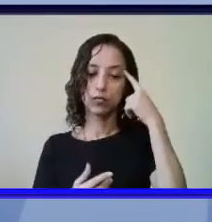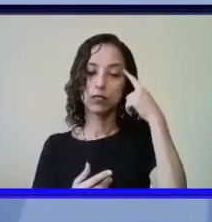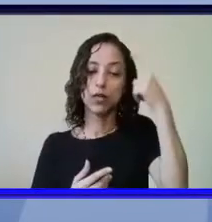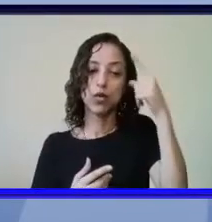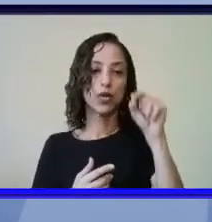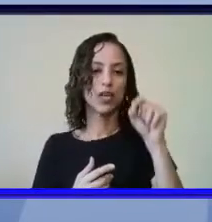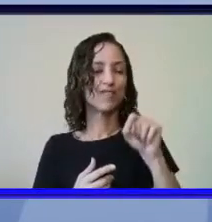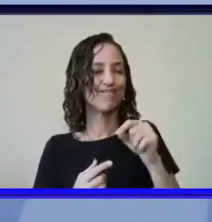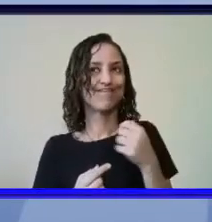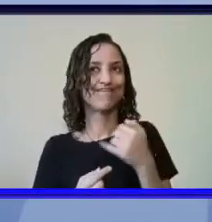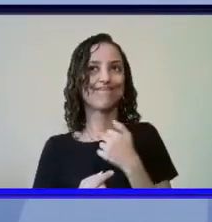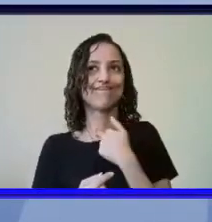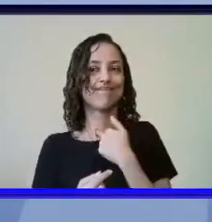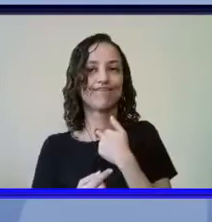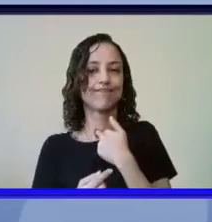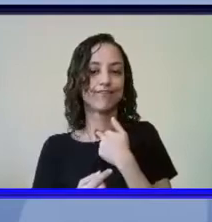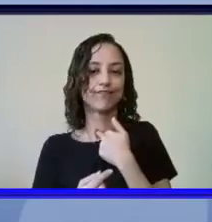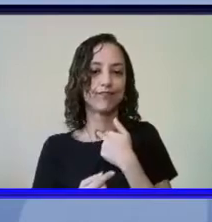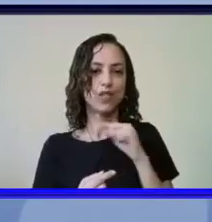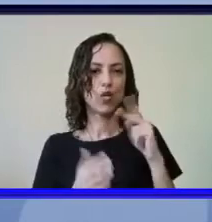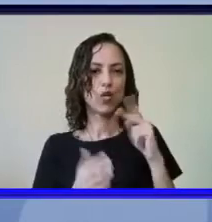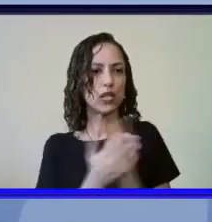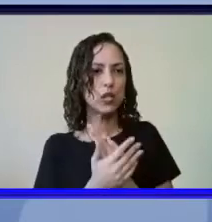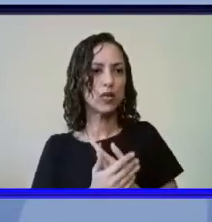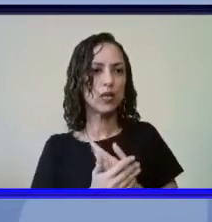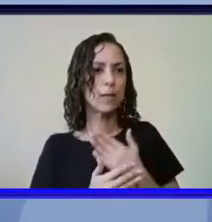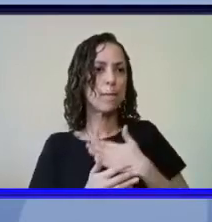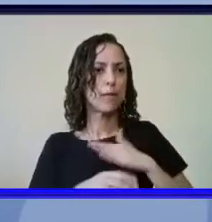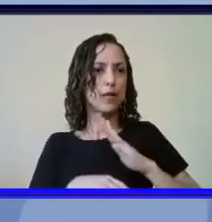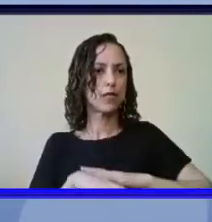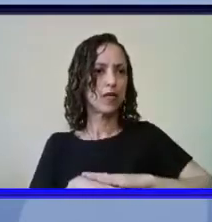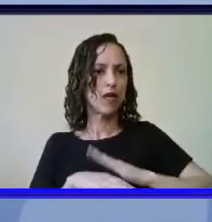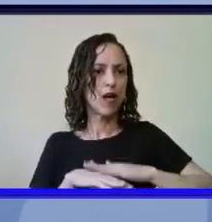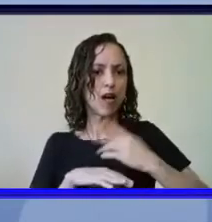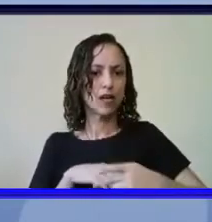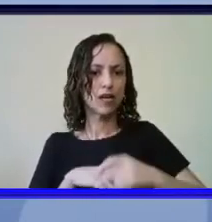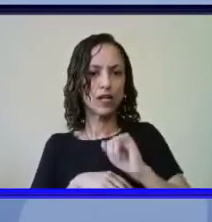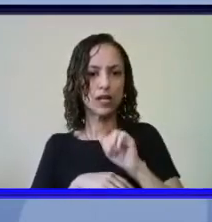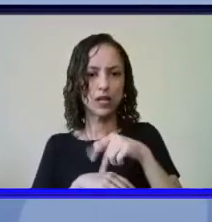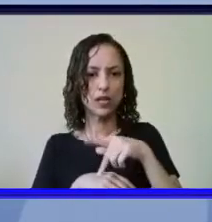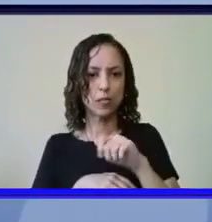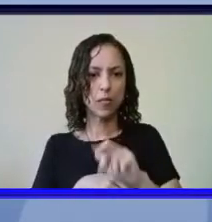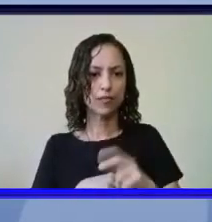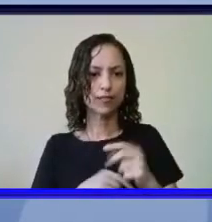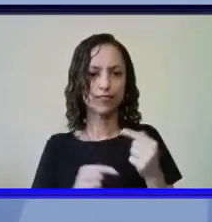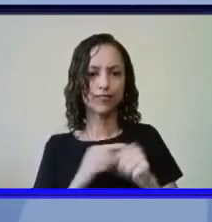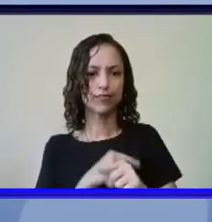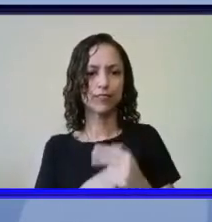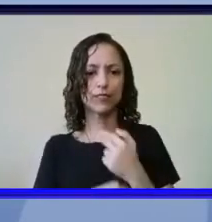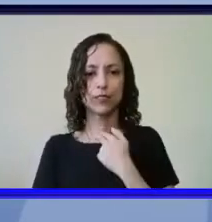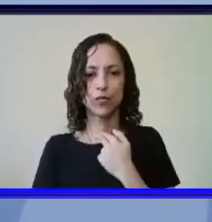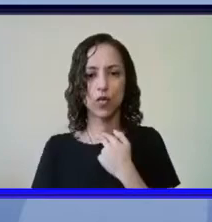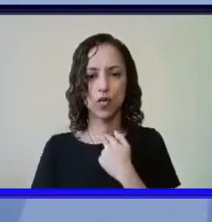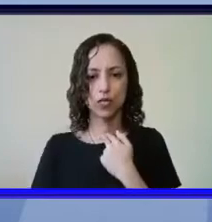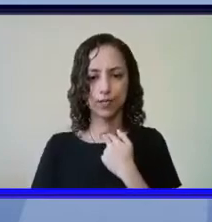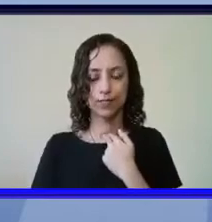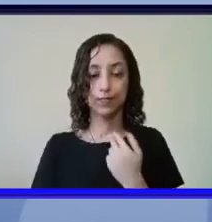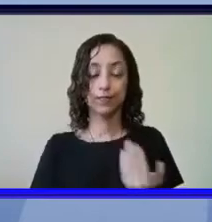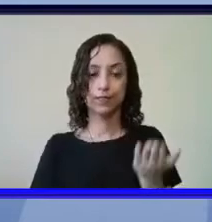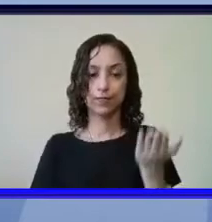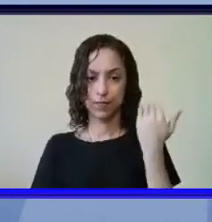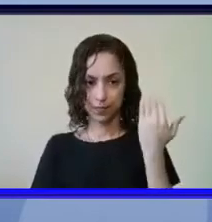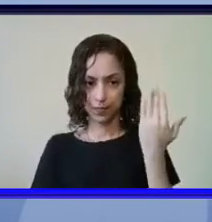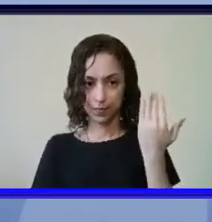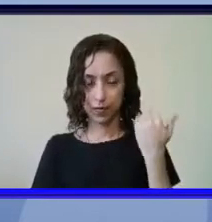falei não, isso não é possível isso daqui ocorreu no meu quintal aqui na reserva do IMPA isso não pode então na época eu